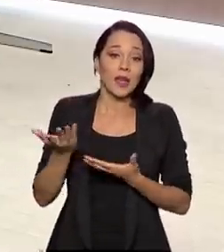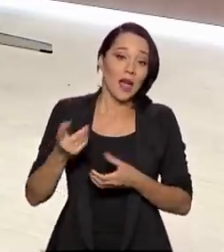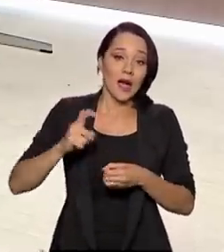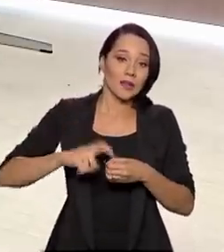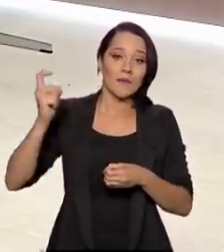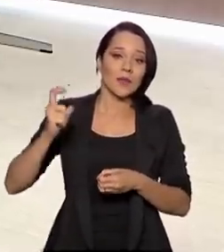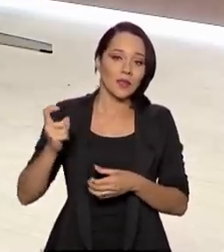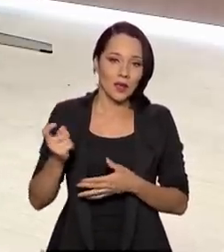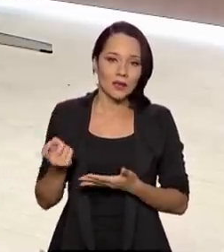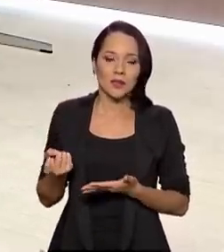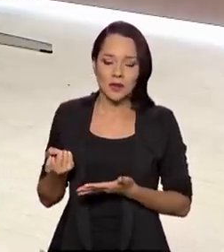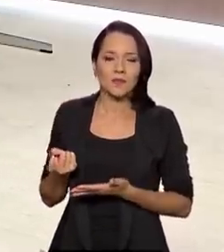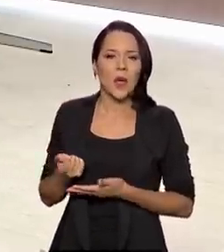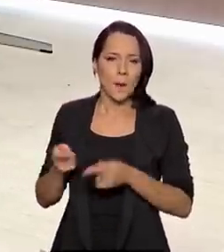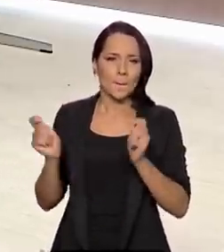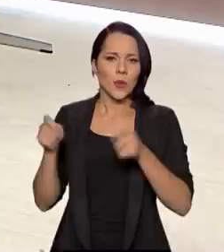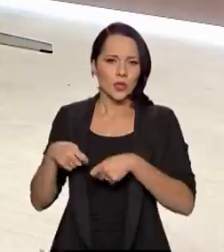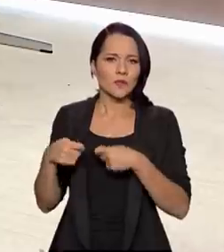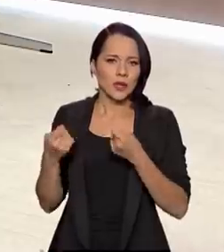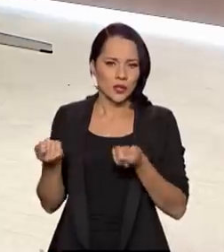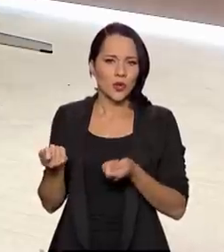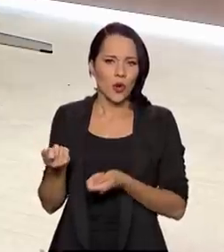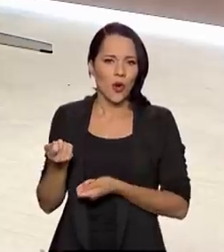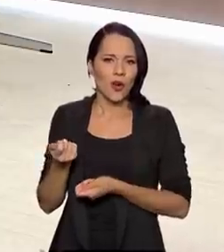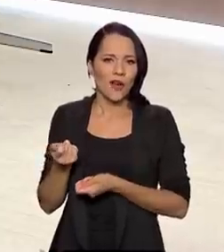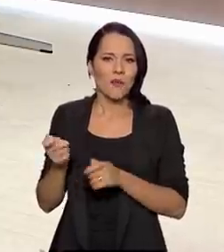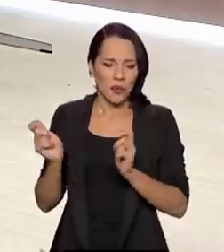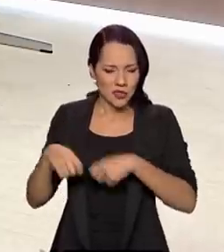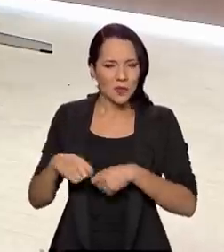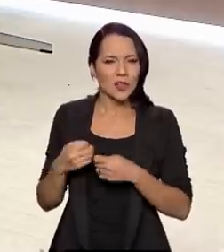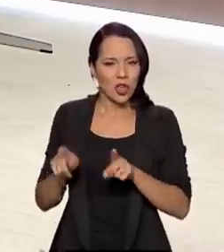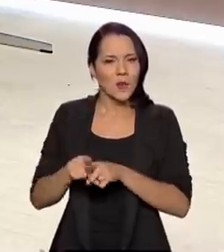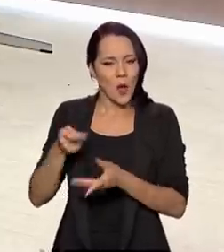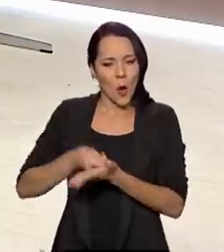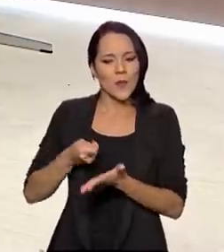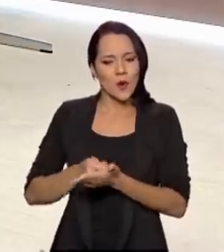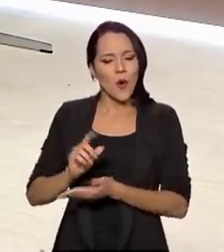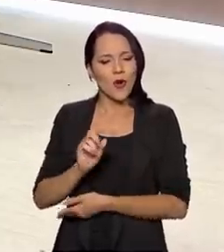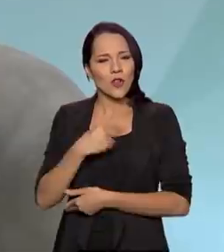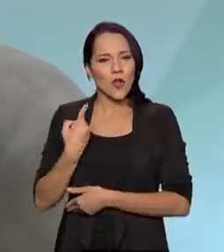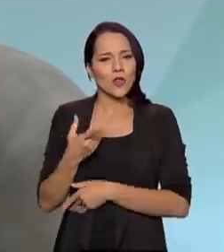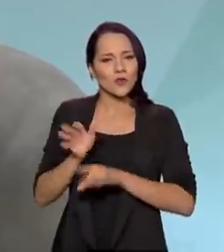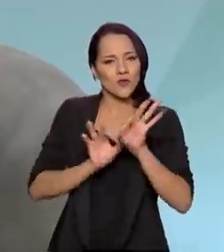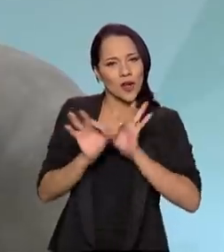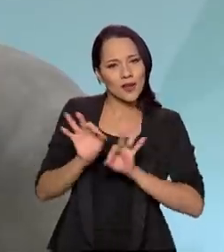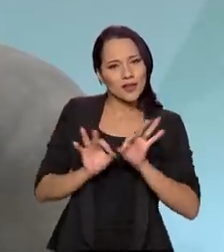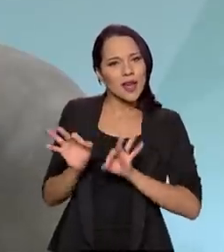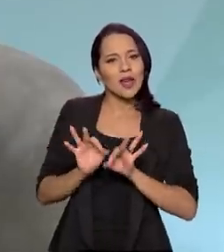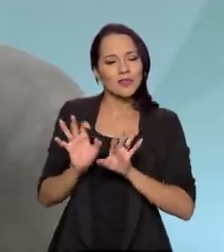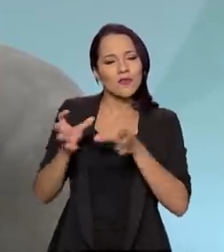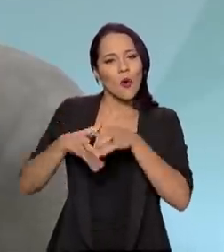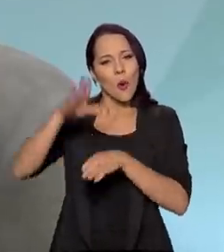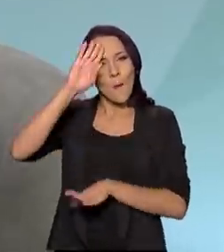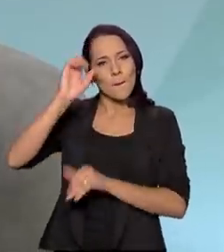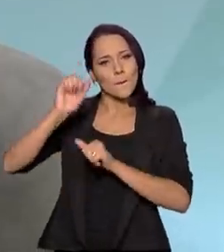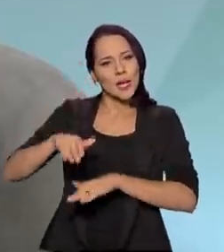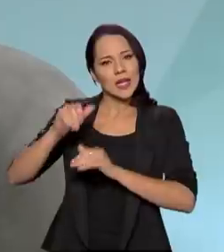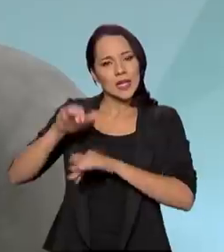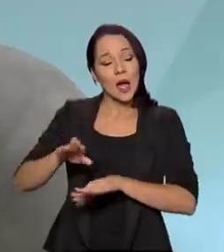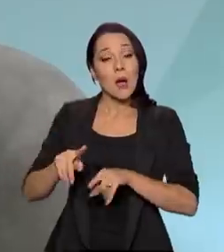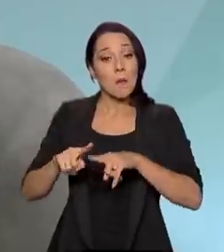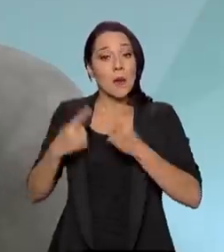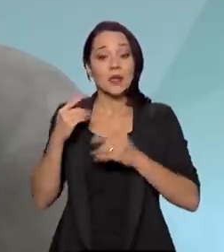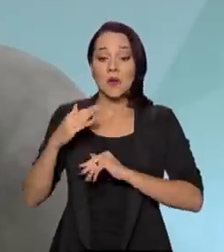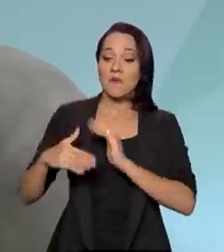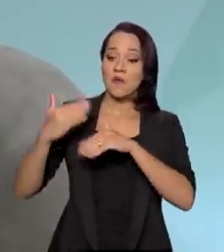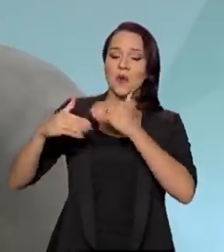possibilitou e obrigou que nós nos organizássemos militarmente, mas é uma